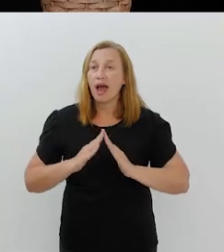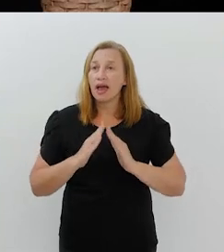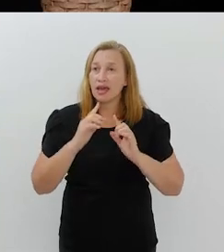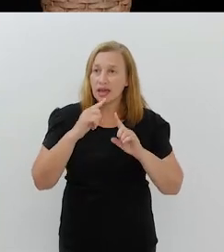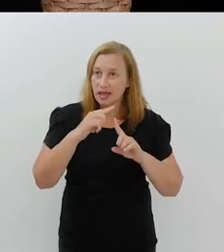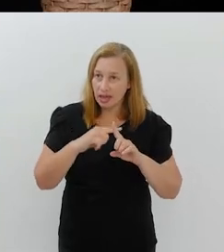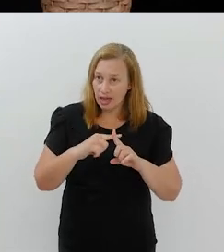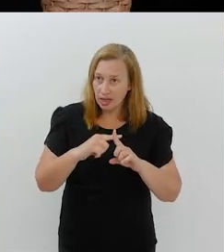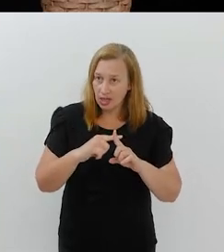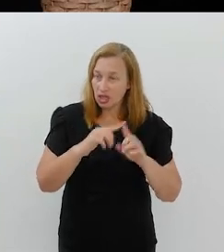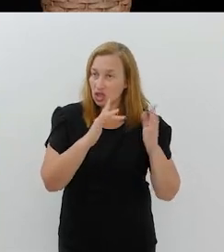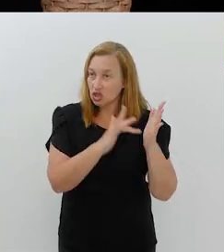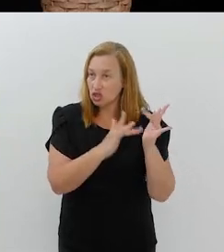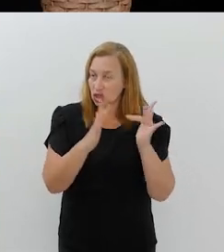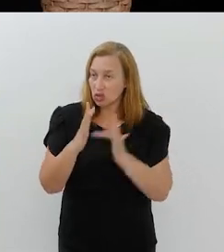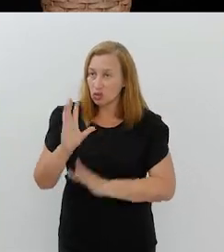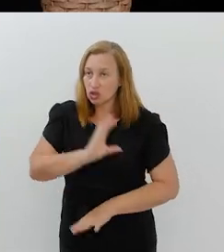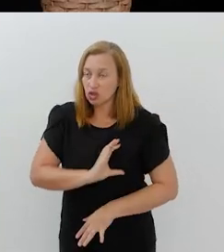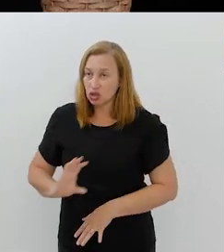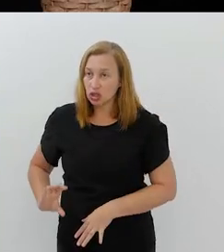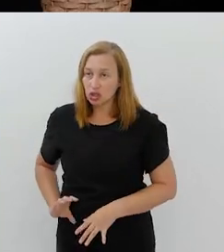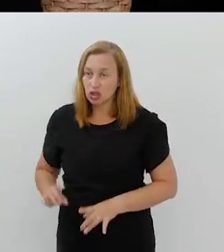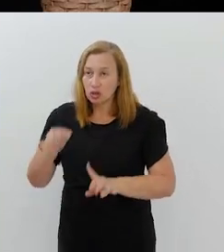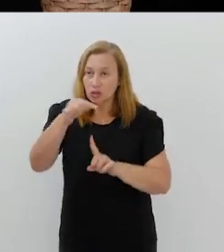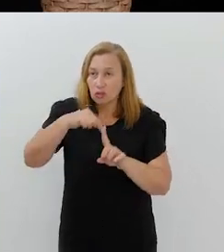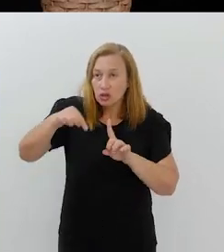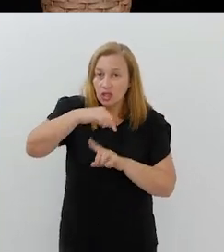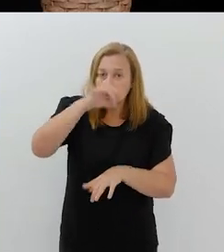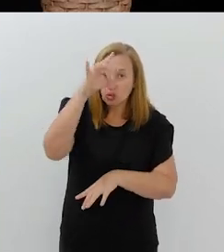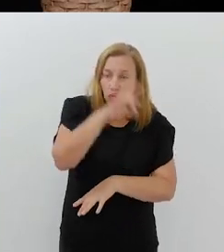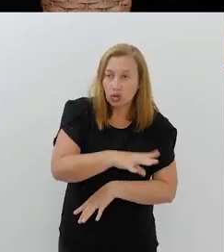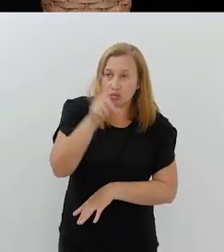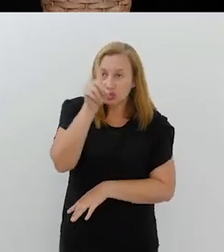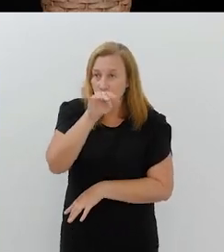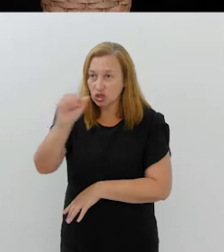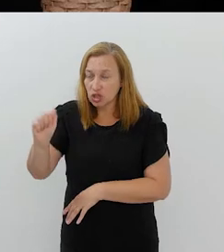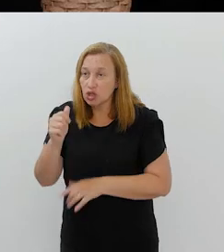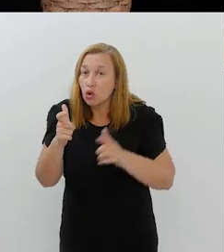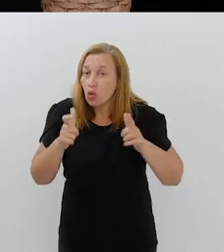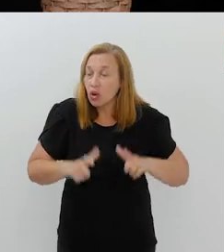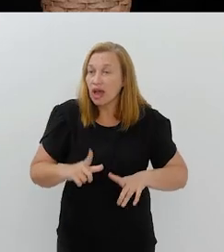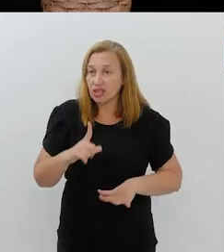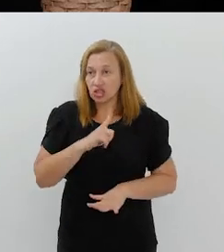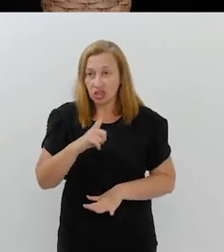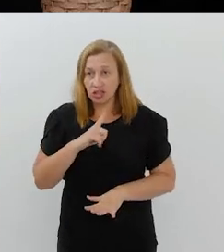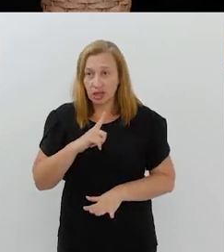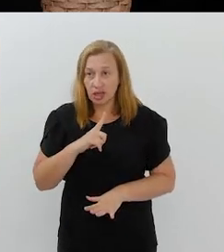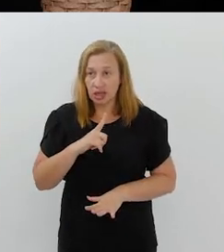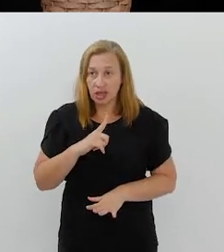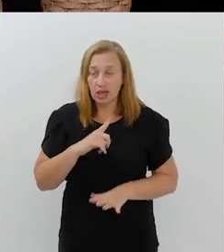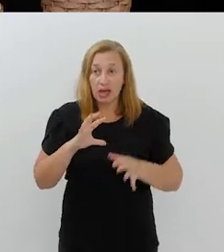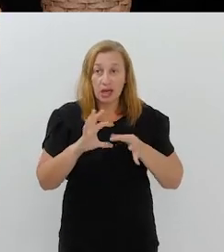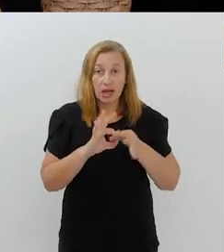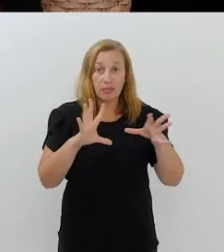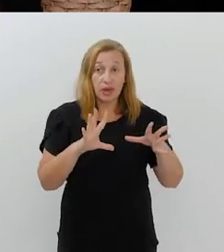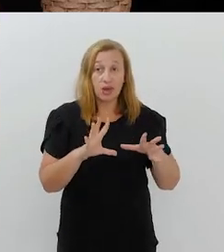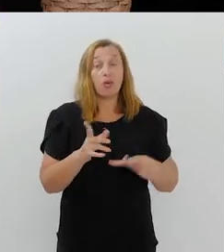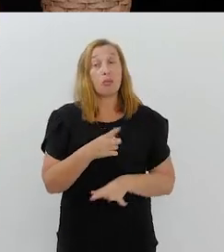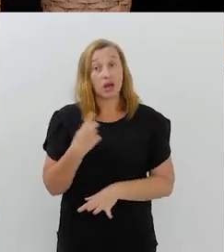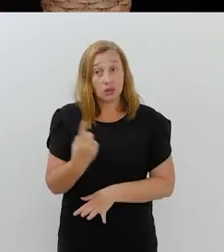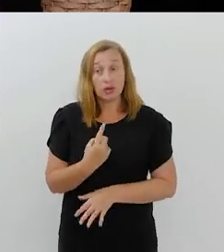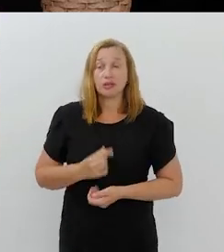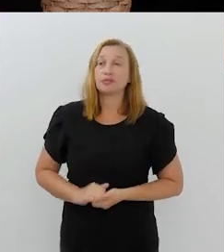junto, a Igreja de Jesus Cristo dos Santos dos últimos dias, locais que ela tem